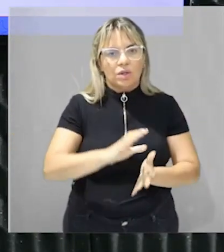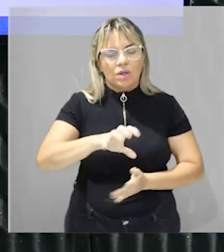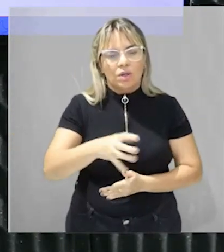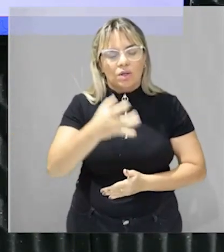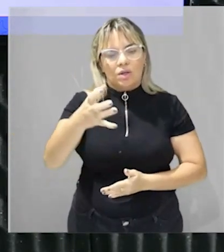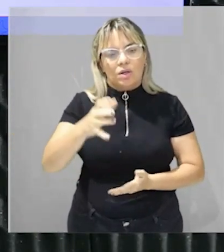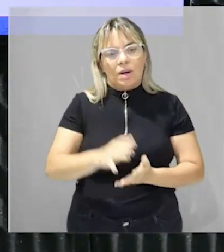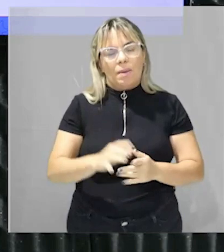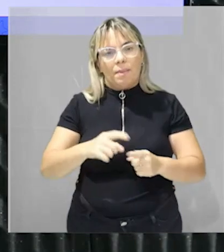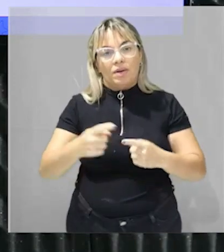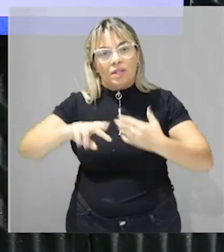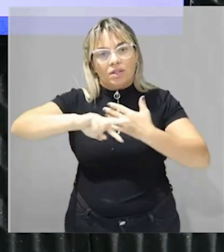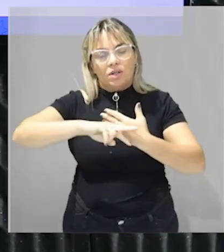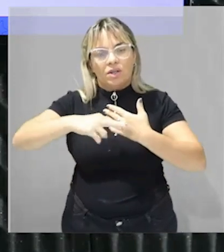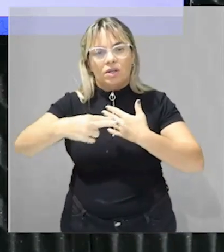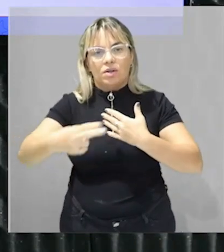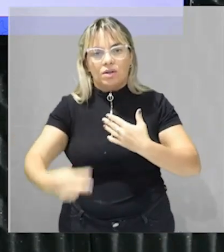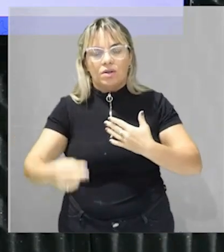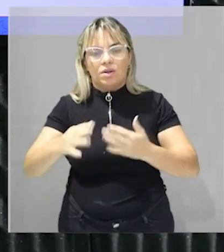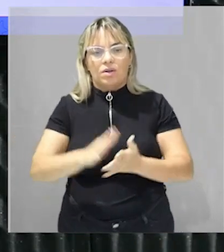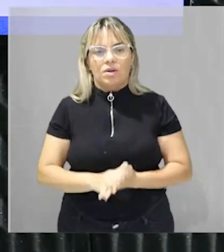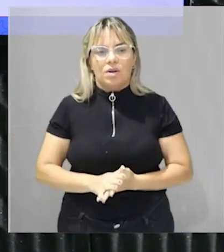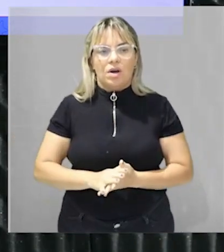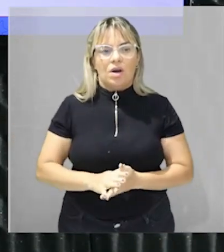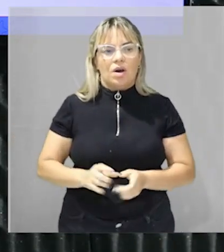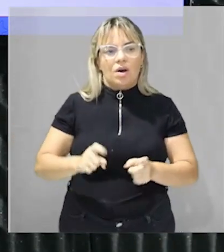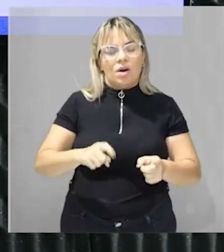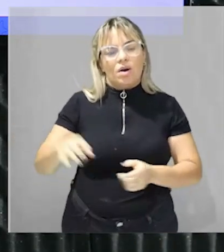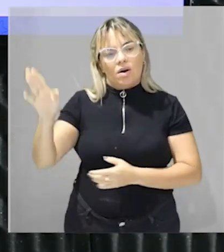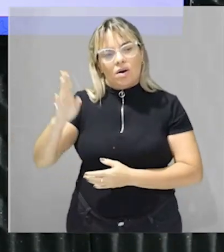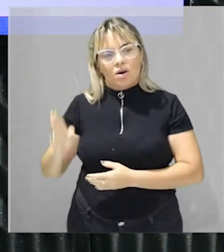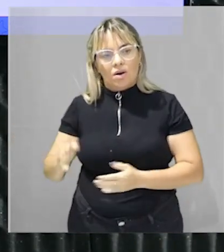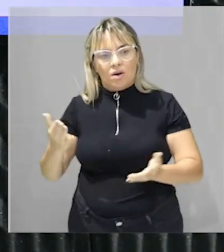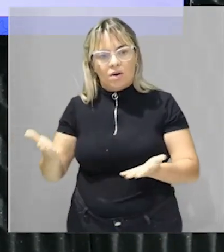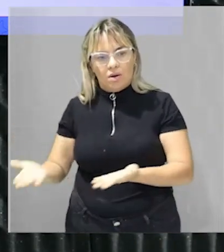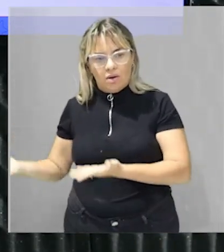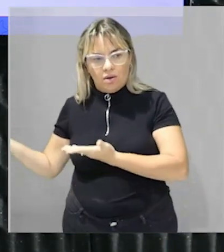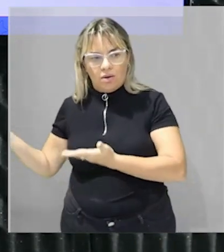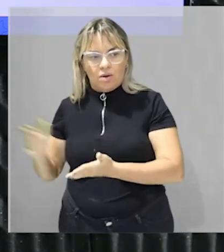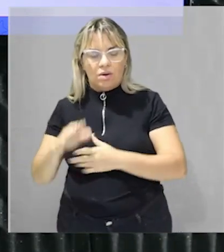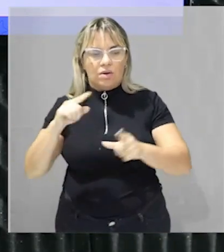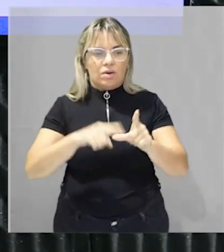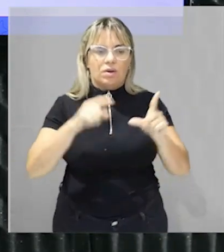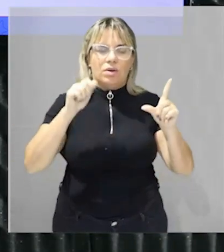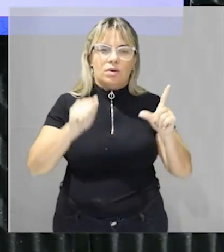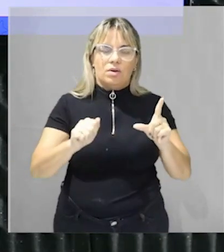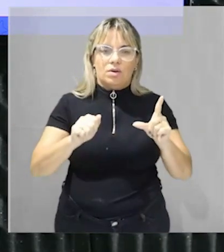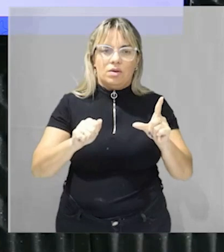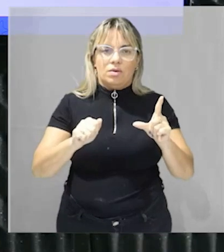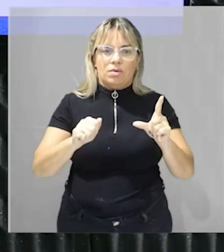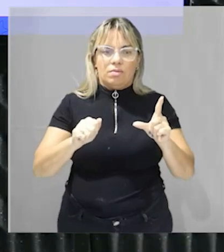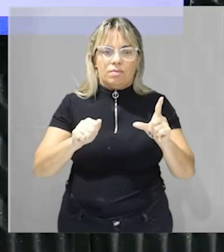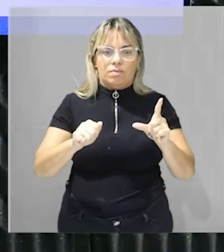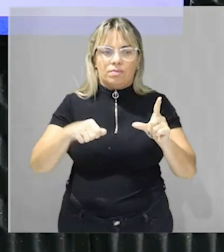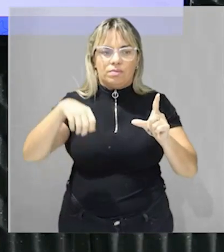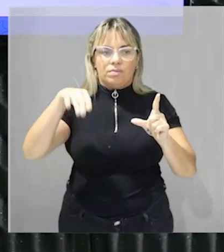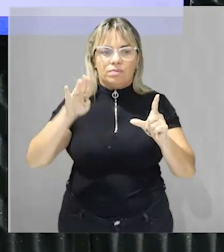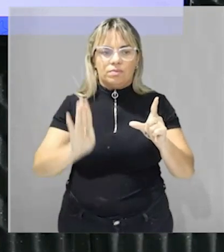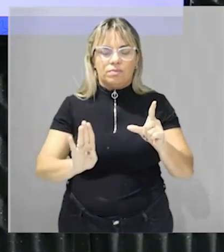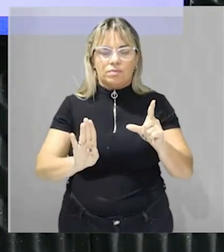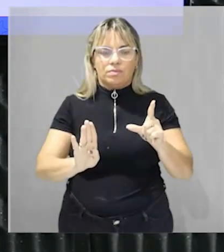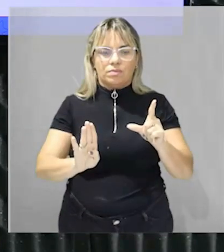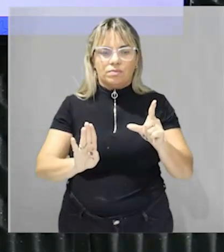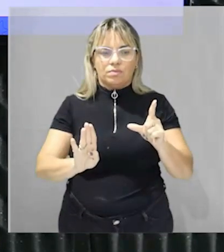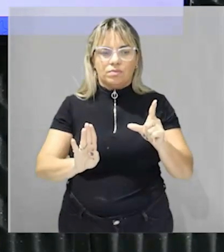para o campo brasileiro que consequência foi essa? foi a primazia do cultivo orgânico? foi a superação do modelo